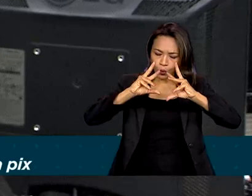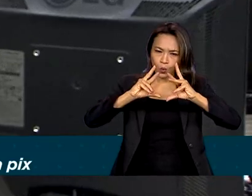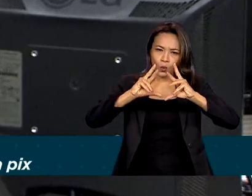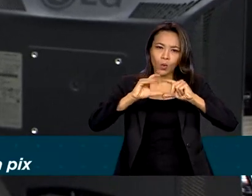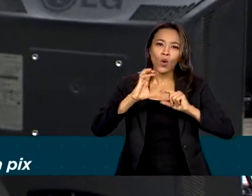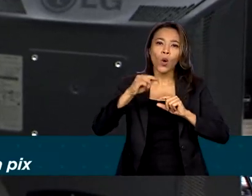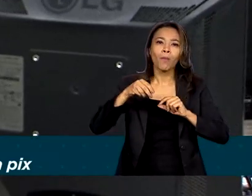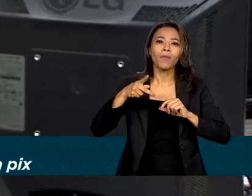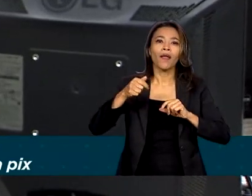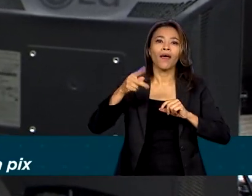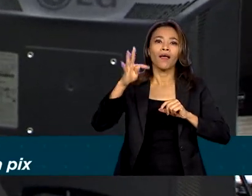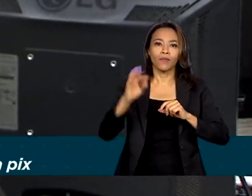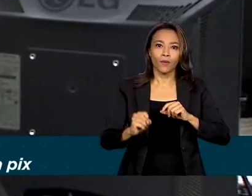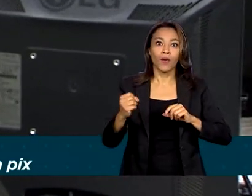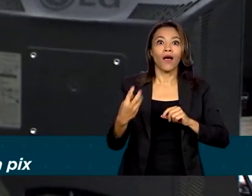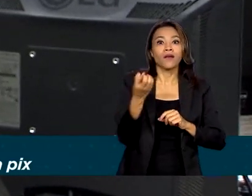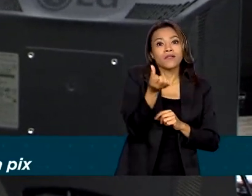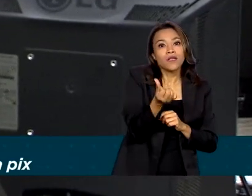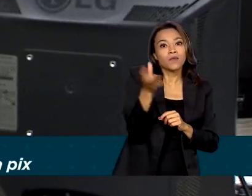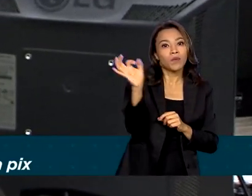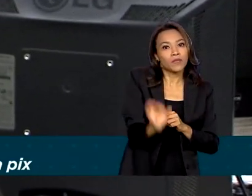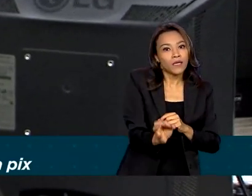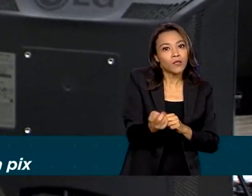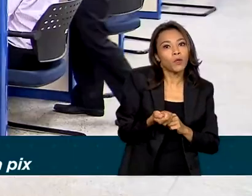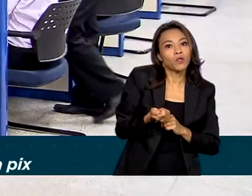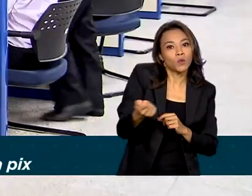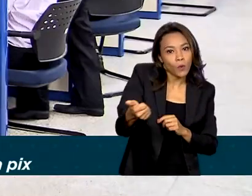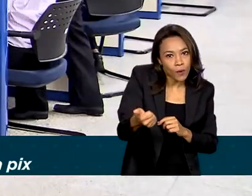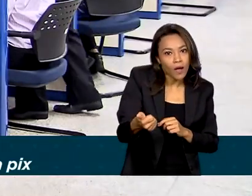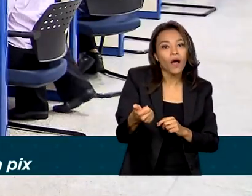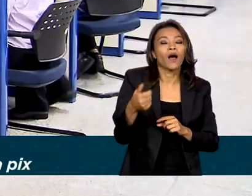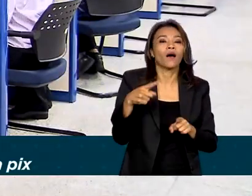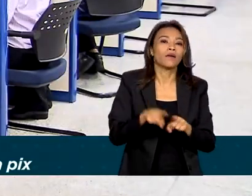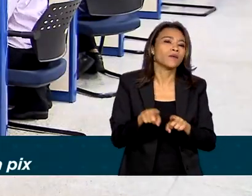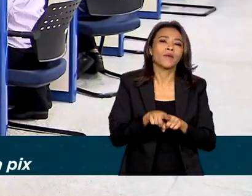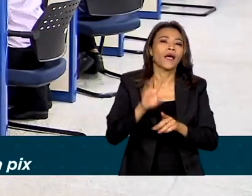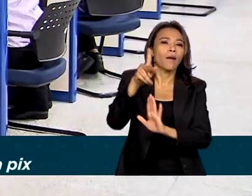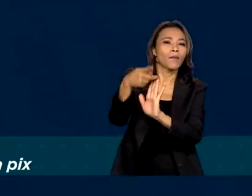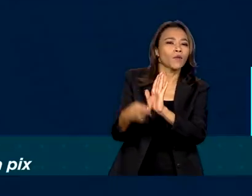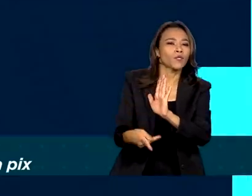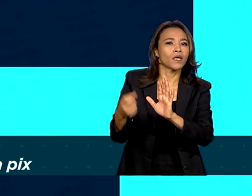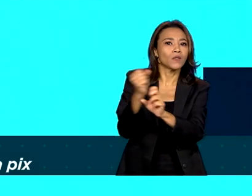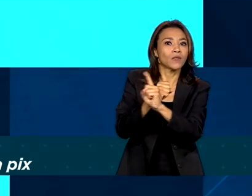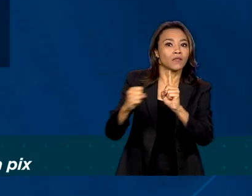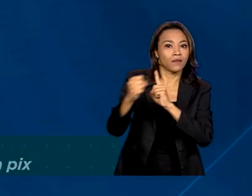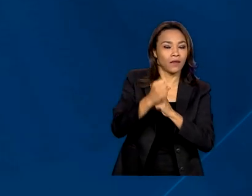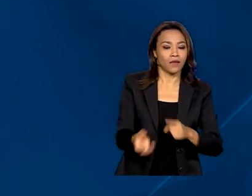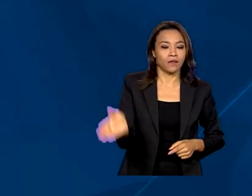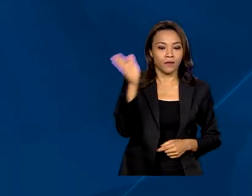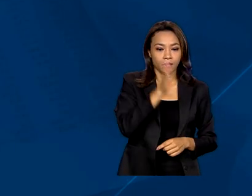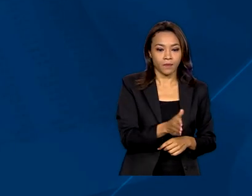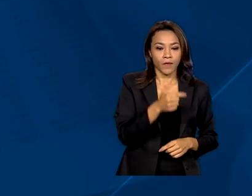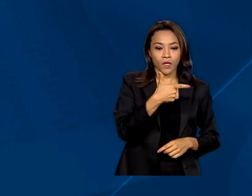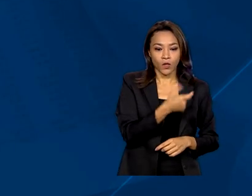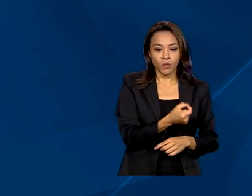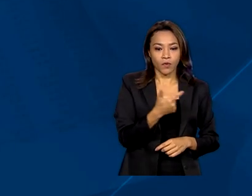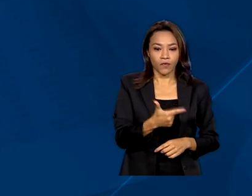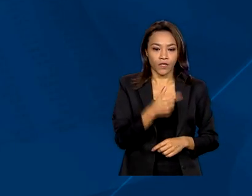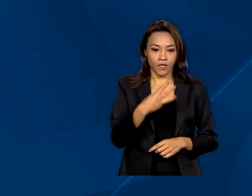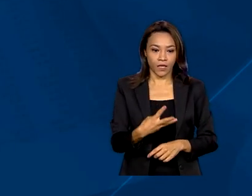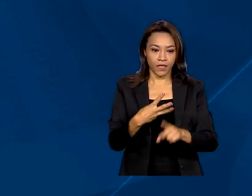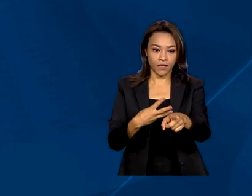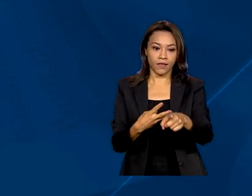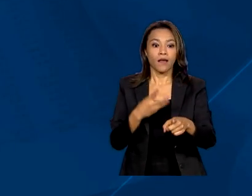doar até 6% do imposto devido ou da restituição a projetos sociais. Em 2023, deve declarar